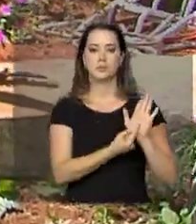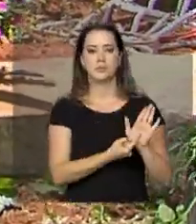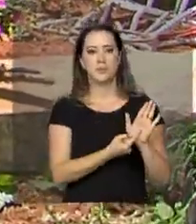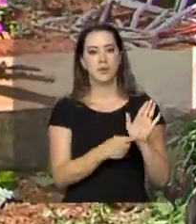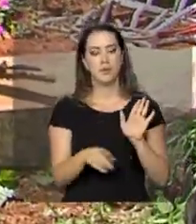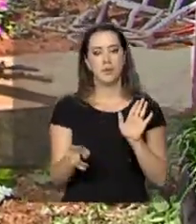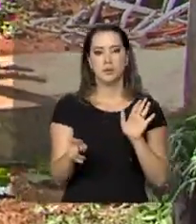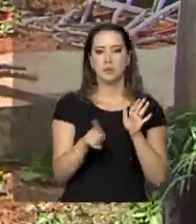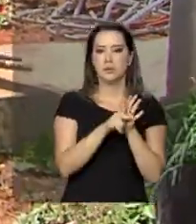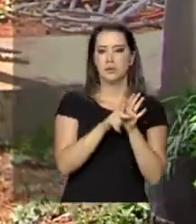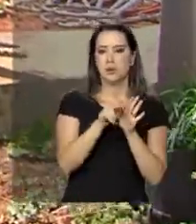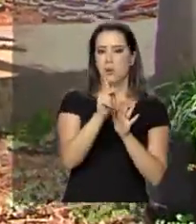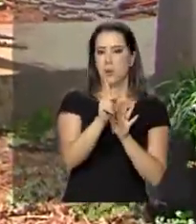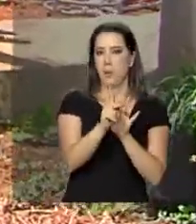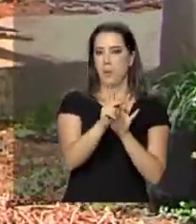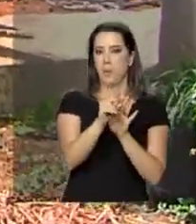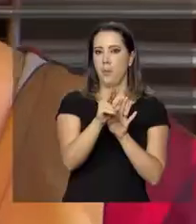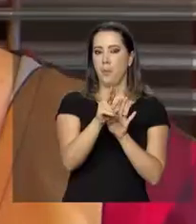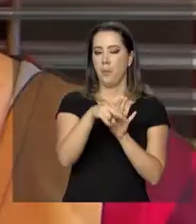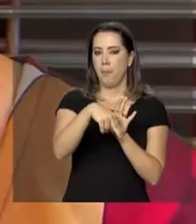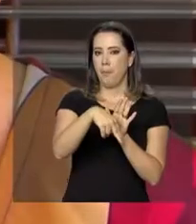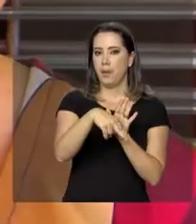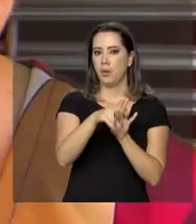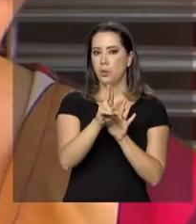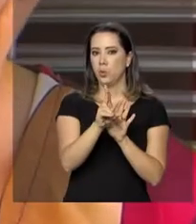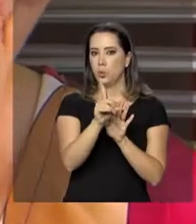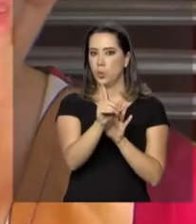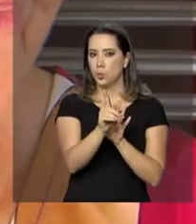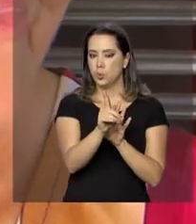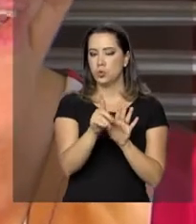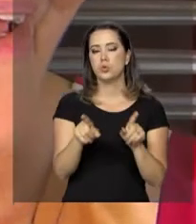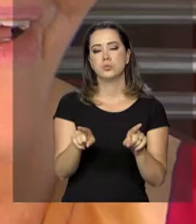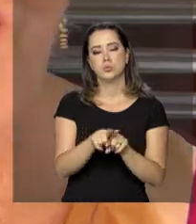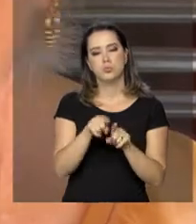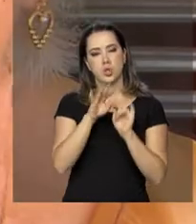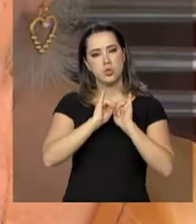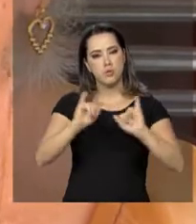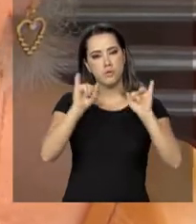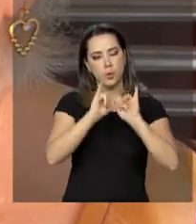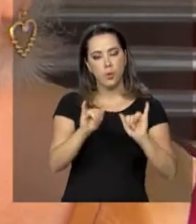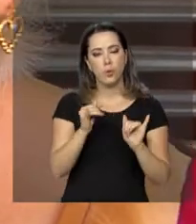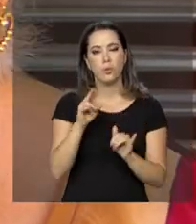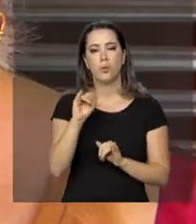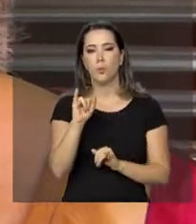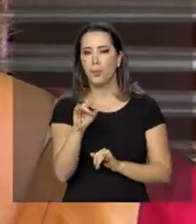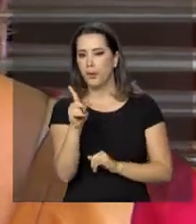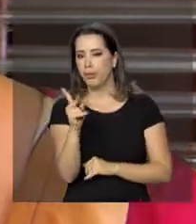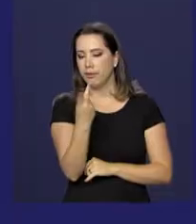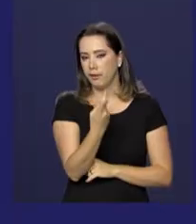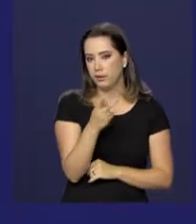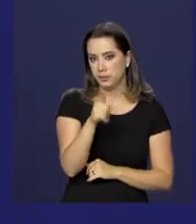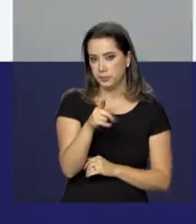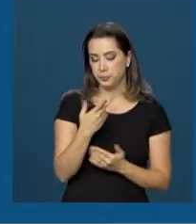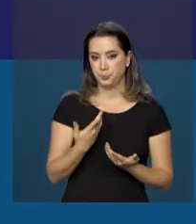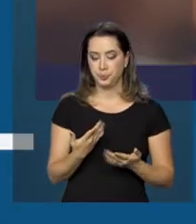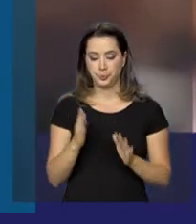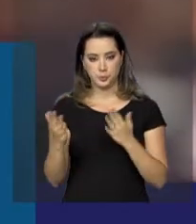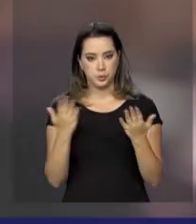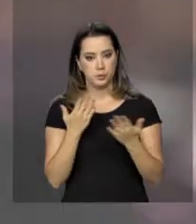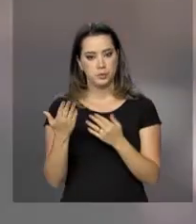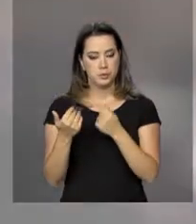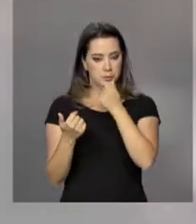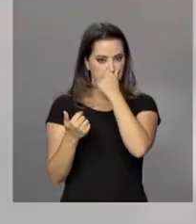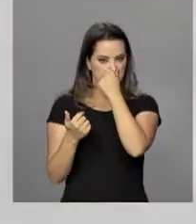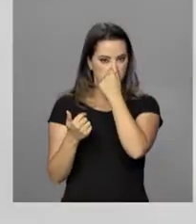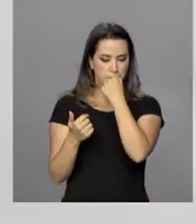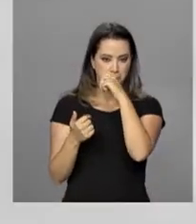Índice de Desenvolvimento Humano, IDH, divulgado pelo Programa das Nações Unidas para o Desenvolvimento, Pnud. Entre 1990